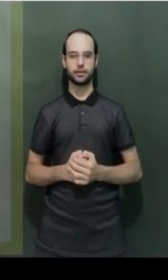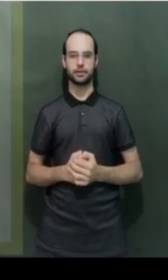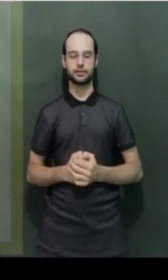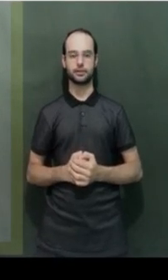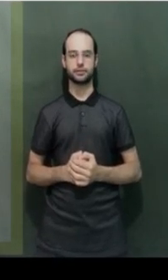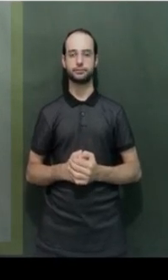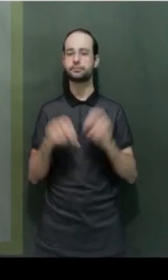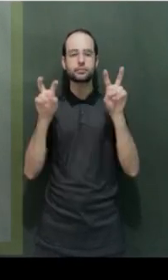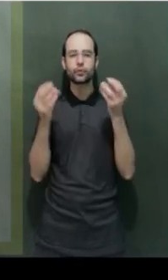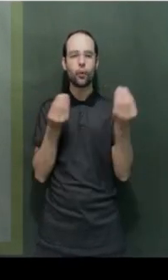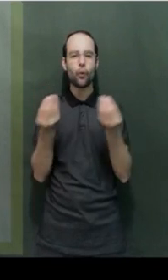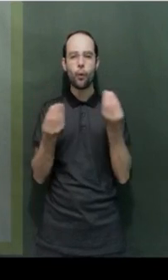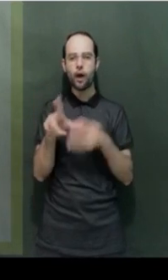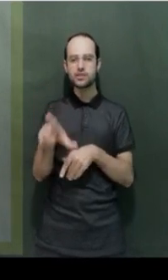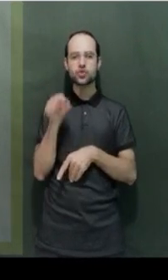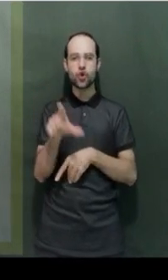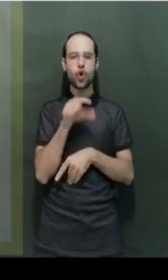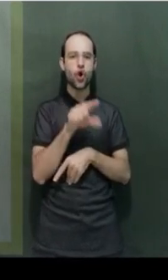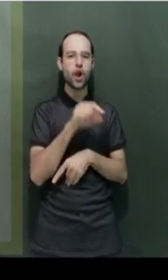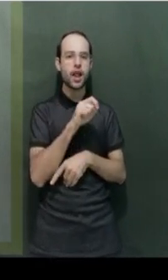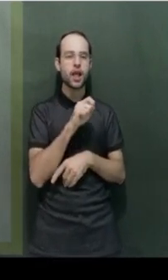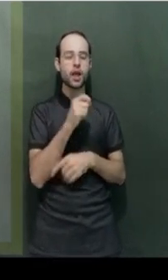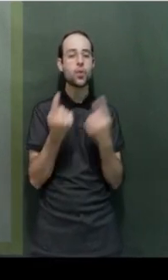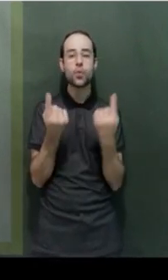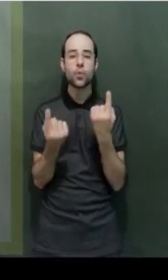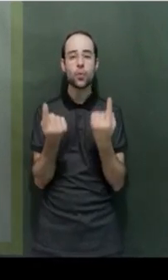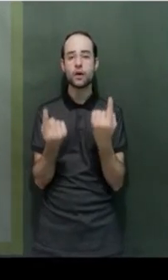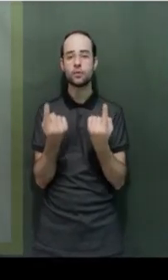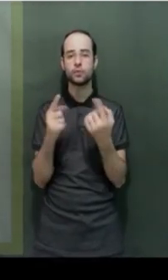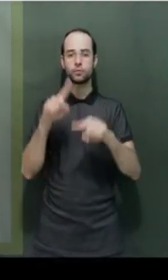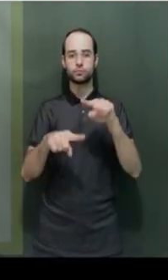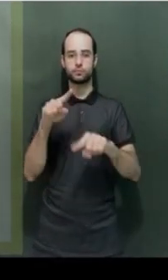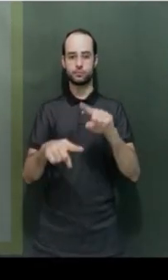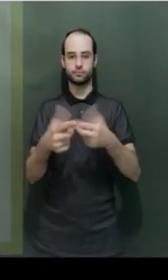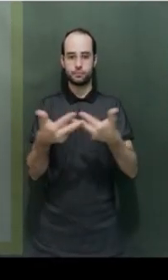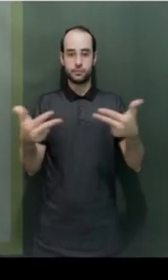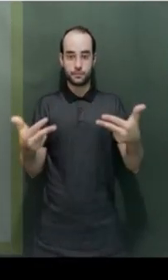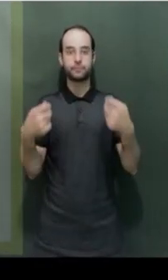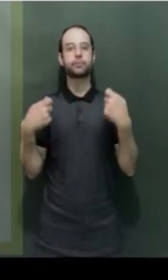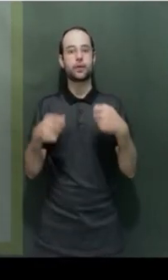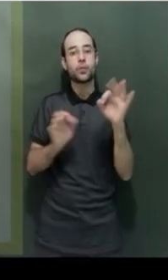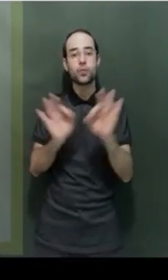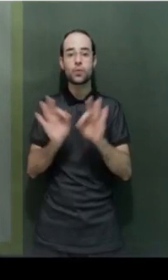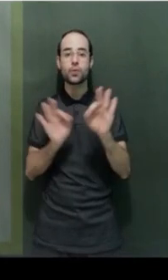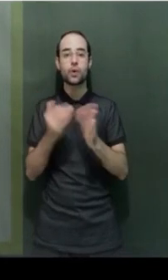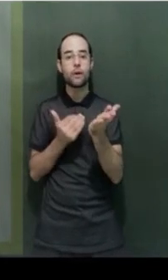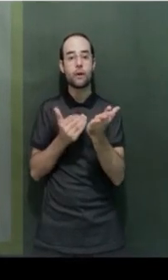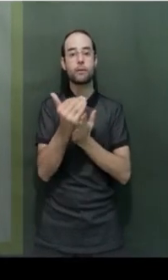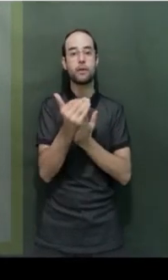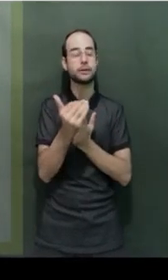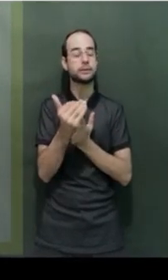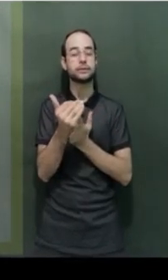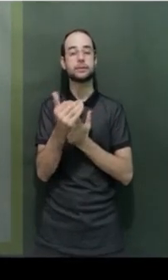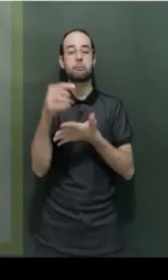A questão de escolher os objetos, como se faz essa escolha, como se faz essa organização, ela vai